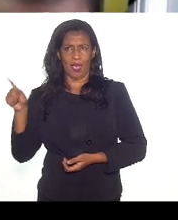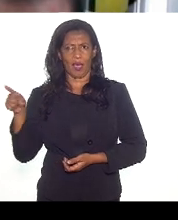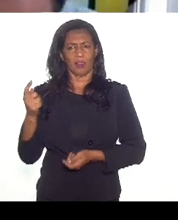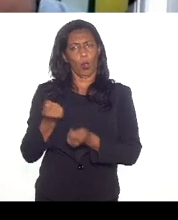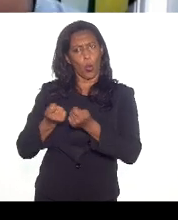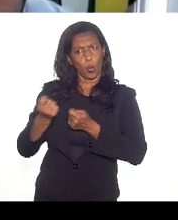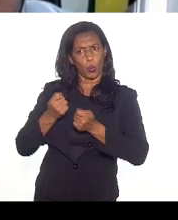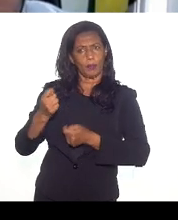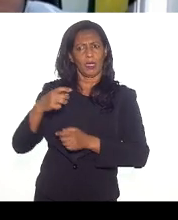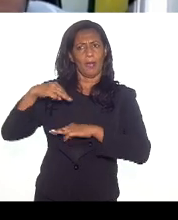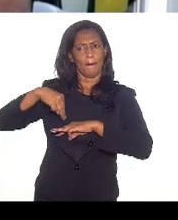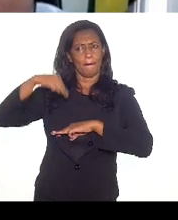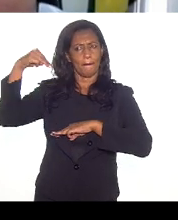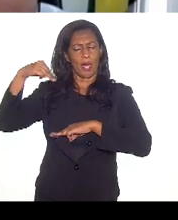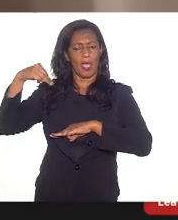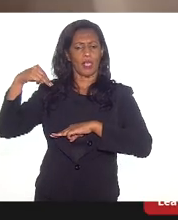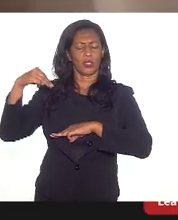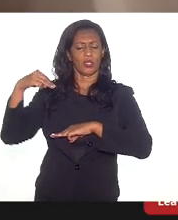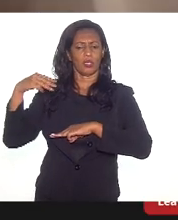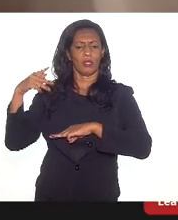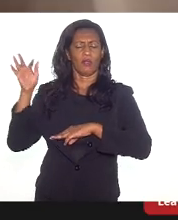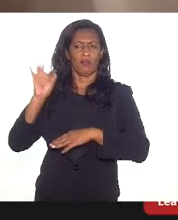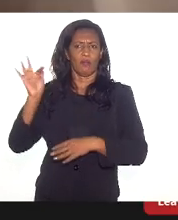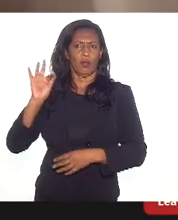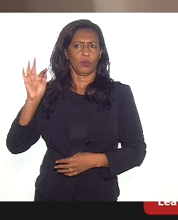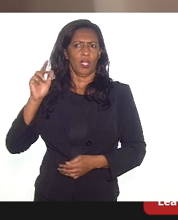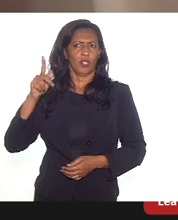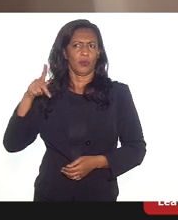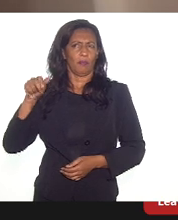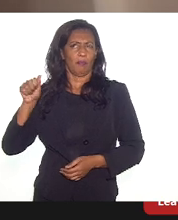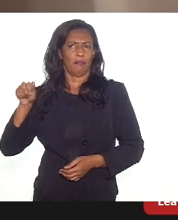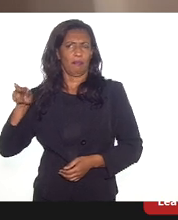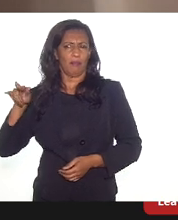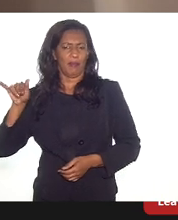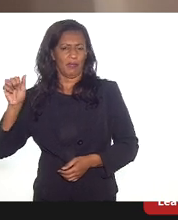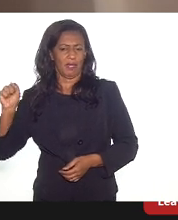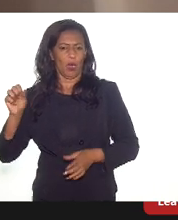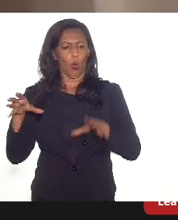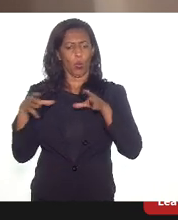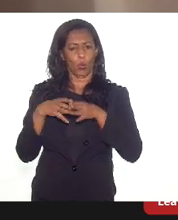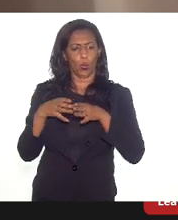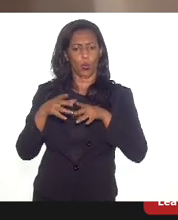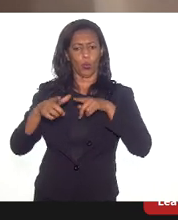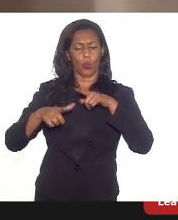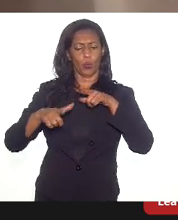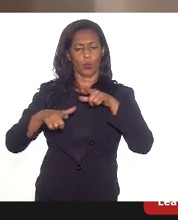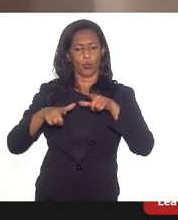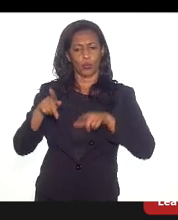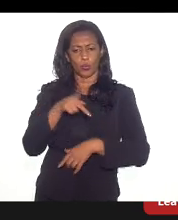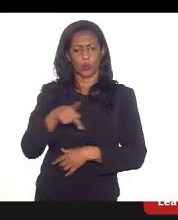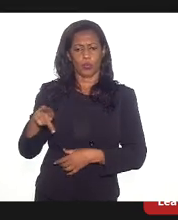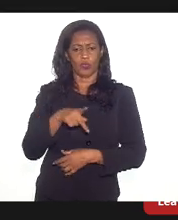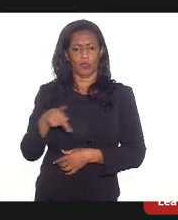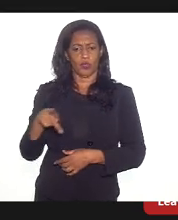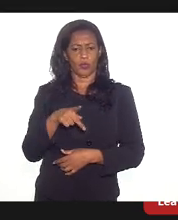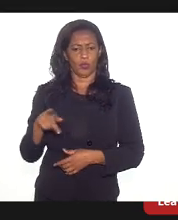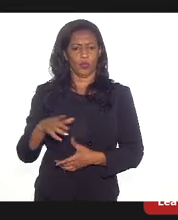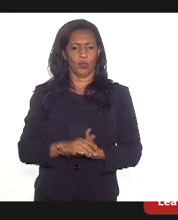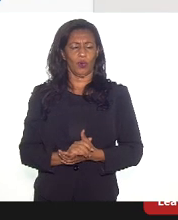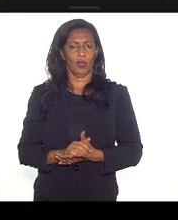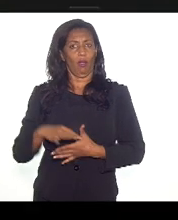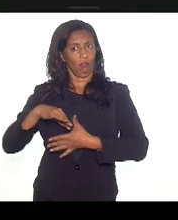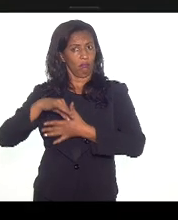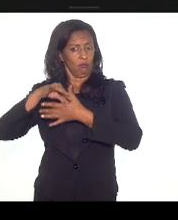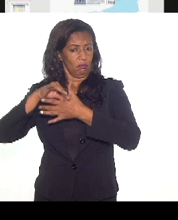pela Universidade de Paris, e é uma pessoa que trabalha junto com o grupo do professor Cacciolato, o Zé Cacciolato, liderado por